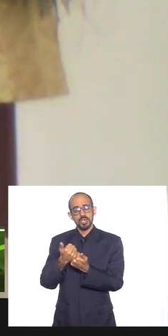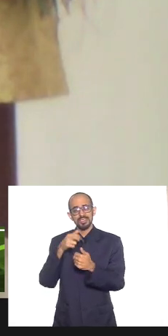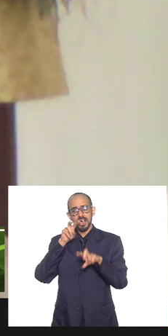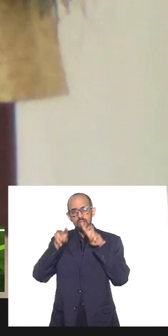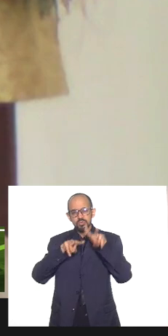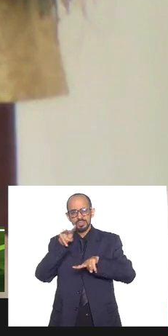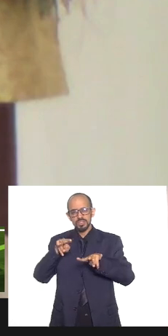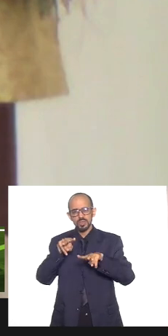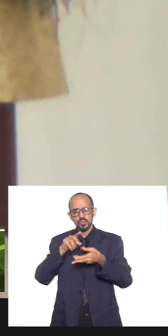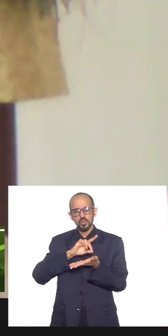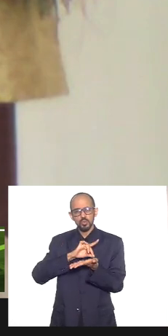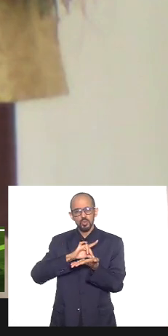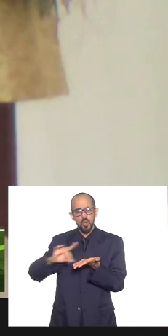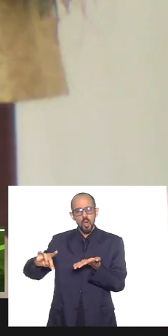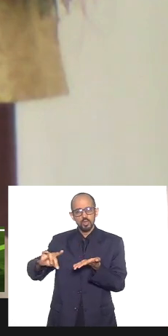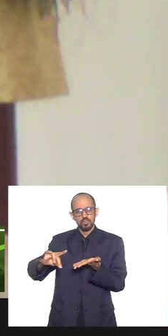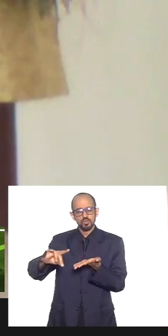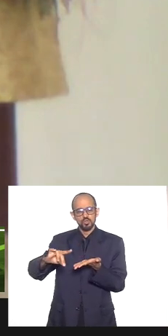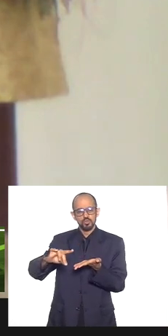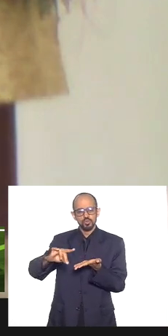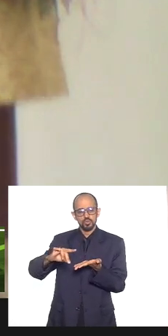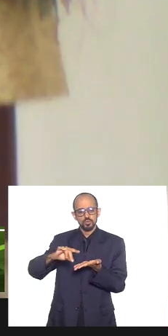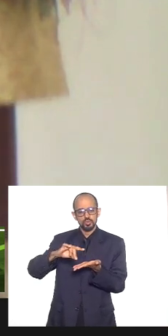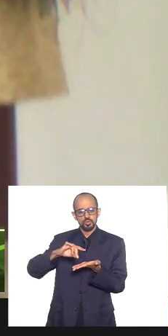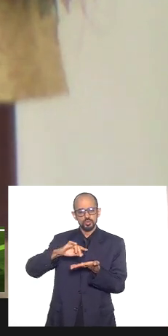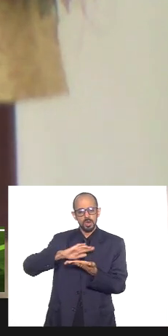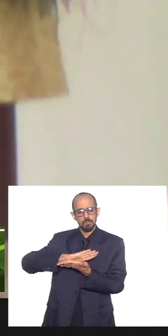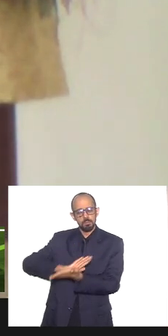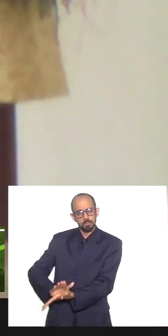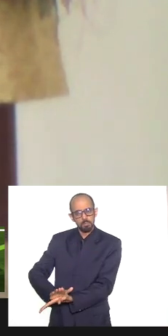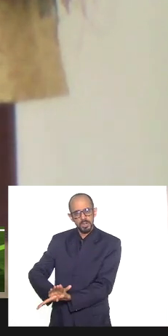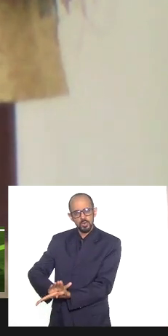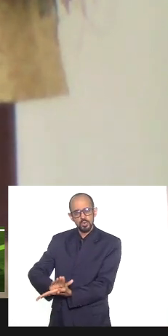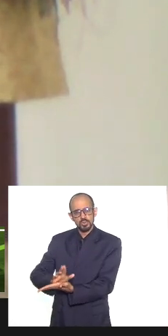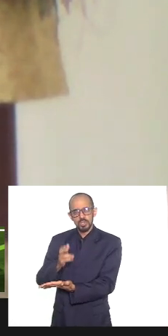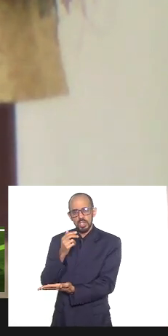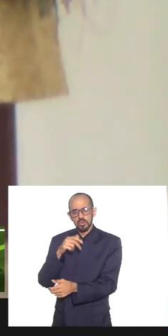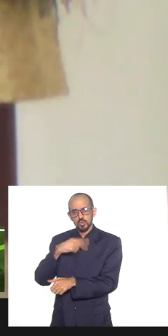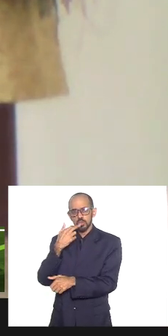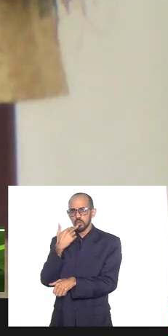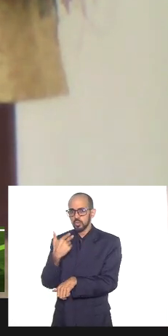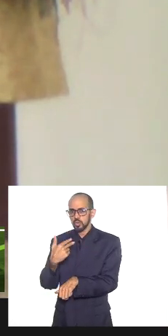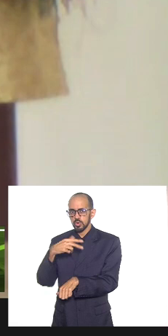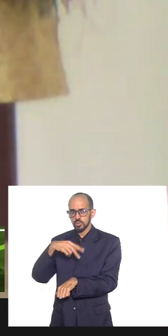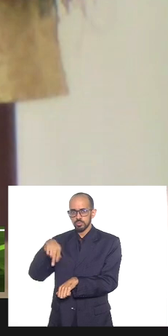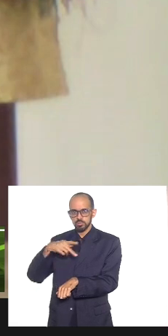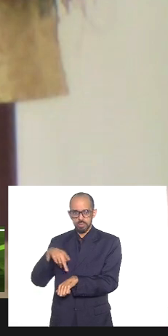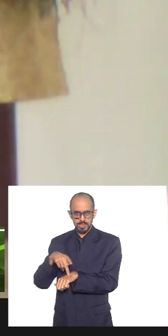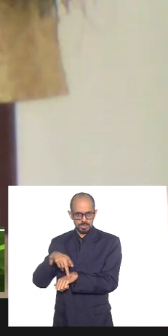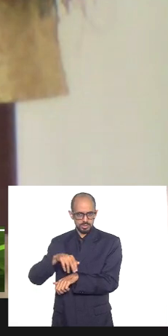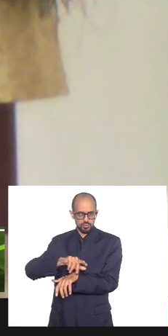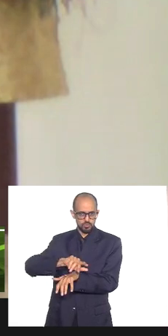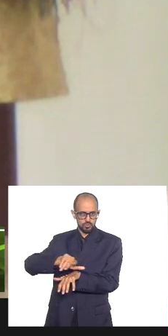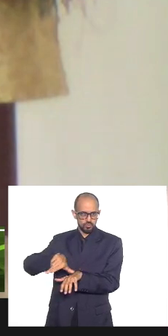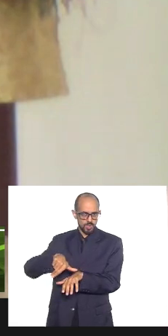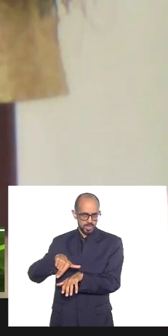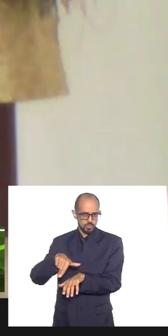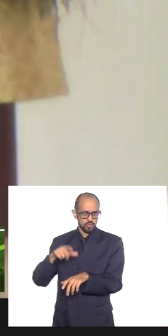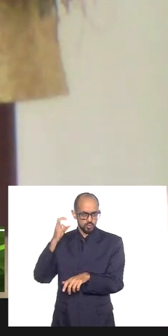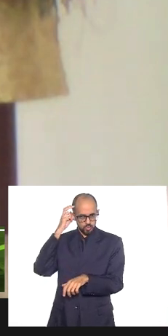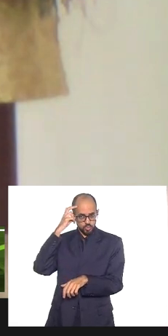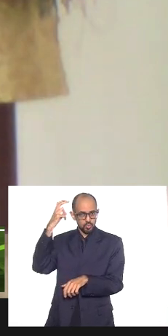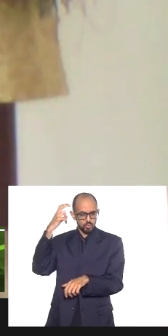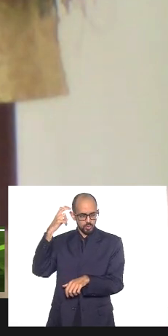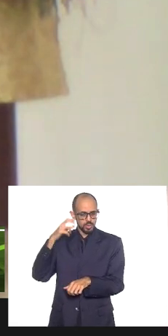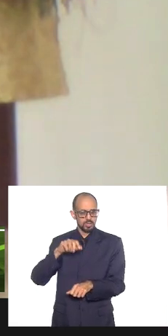da xenofobia. Não entender isso, me desculpe, é mero equívoco de quem quer que seja.